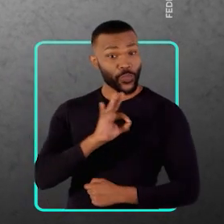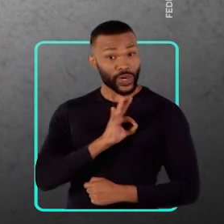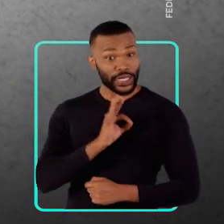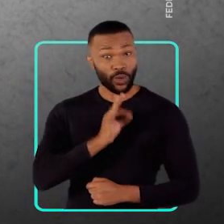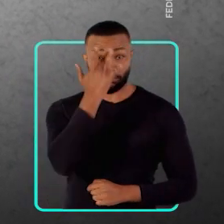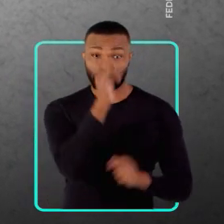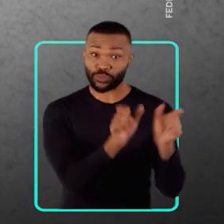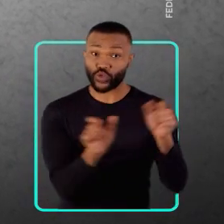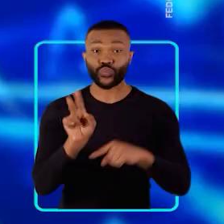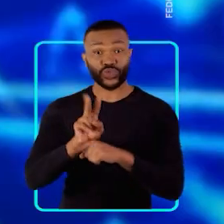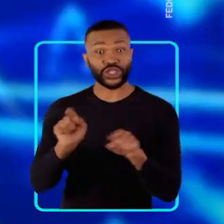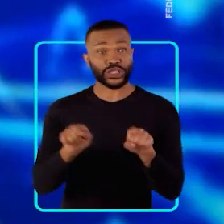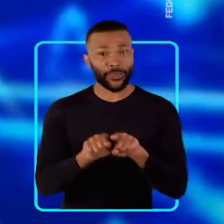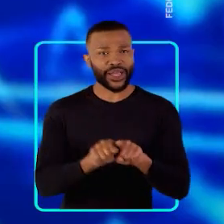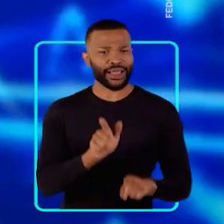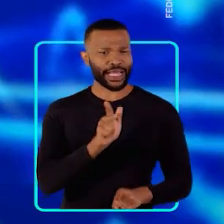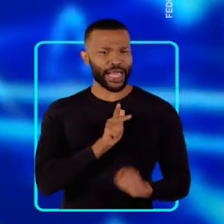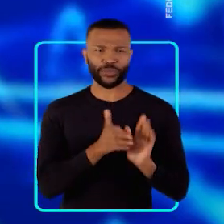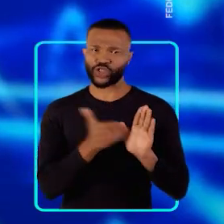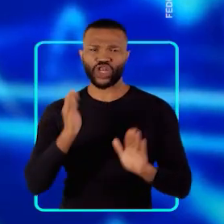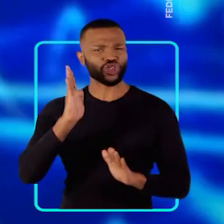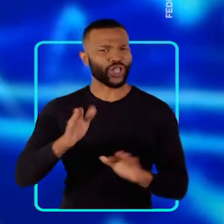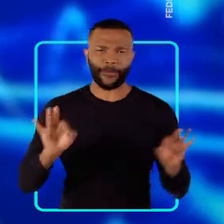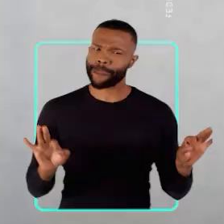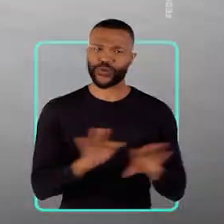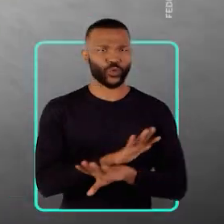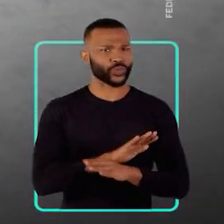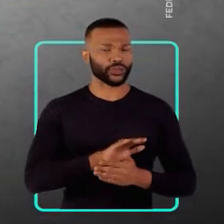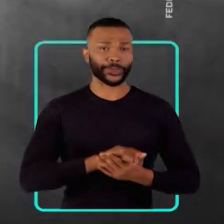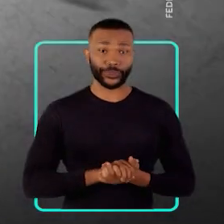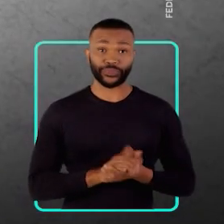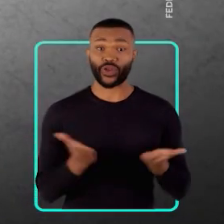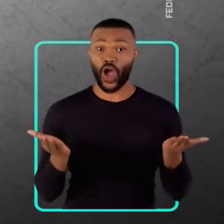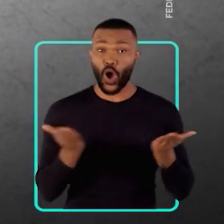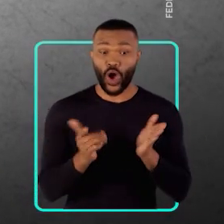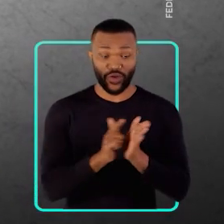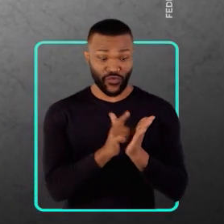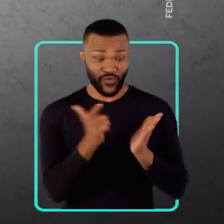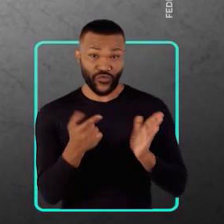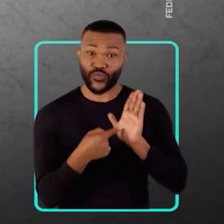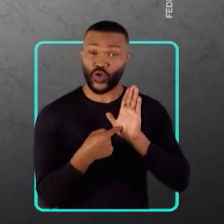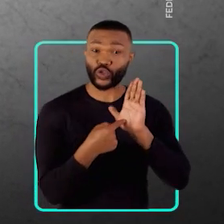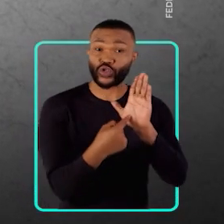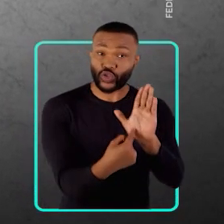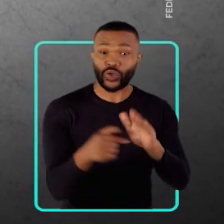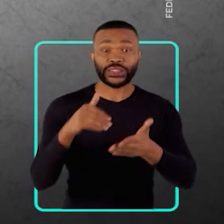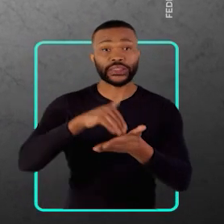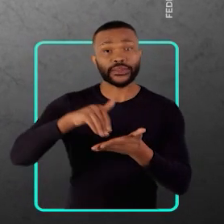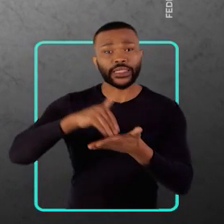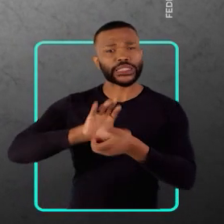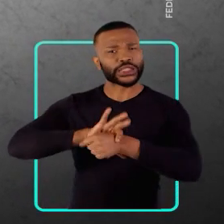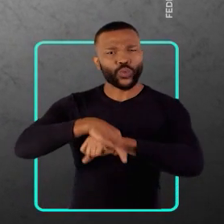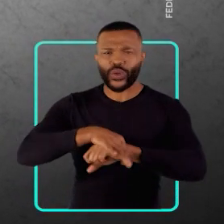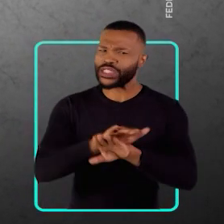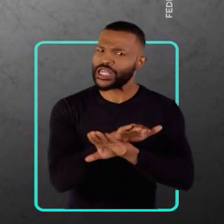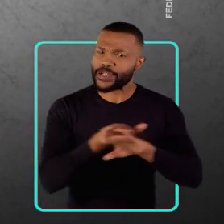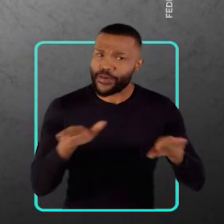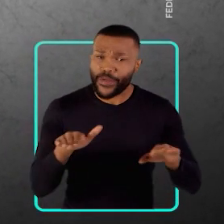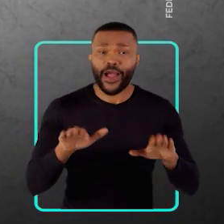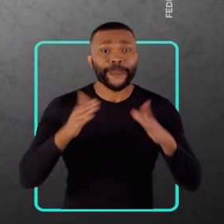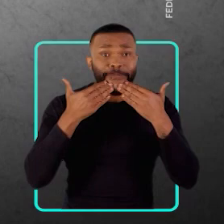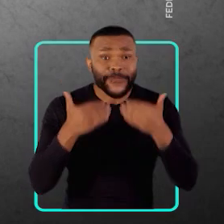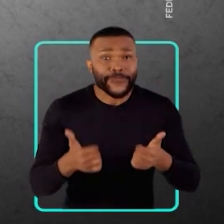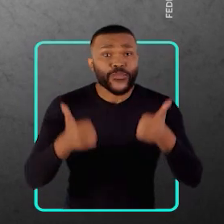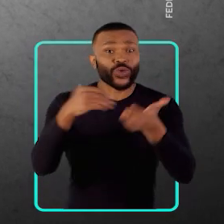policiais e o cidadão. Tirar a câmara é uma coisa já simbólica. Agora, disse a Folha que vai acabar com a Secretaria de Segurança